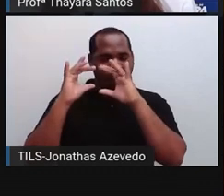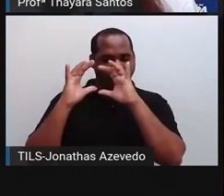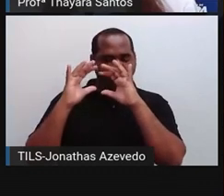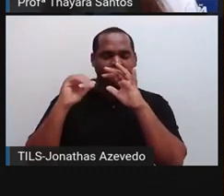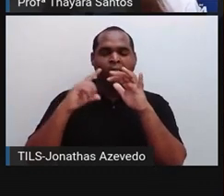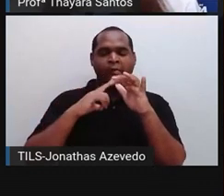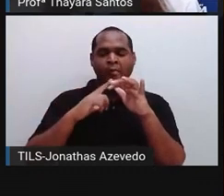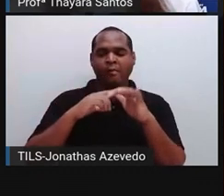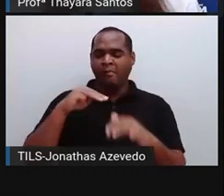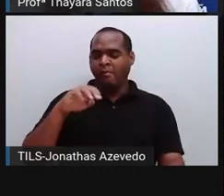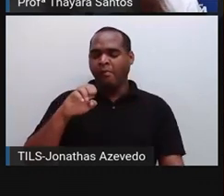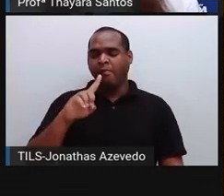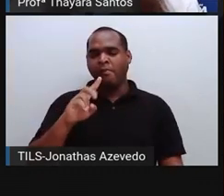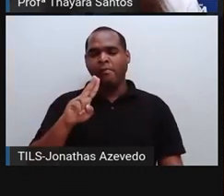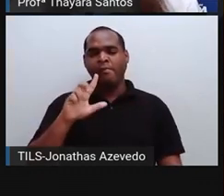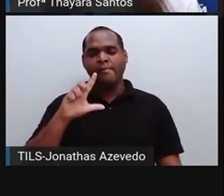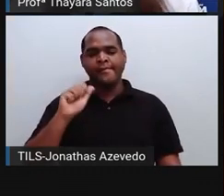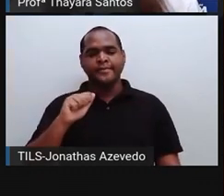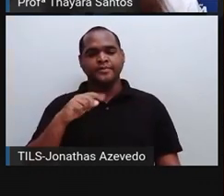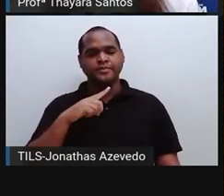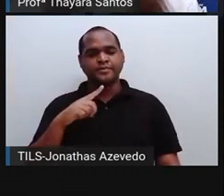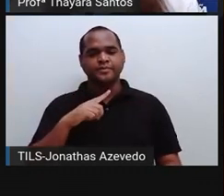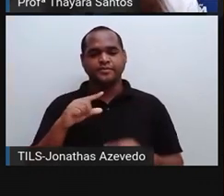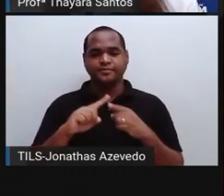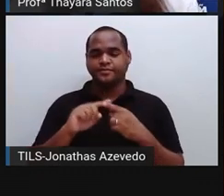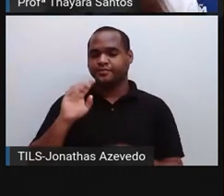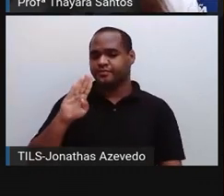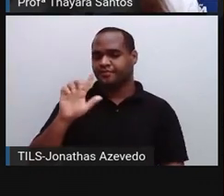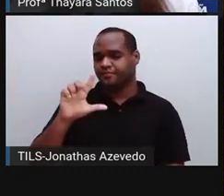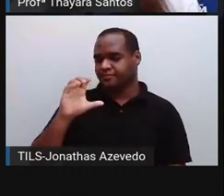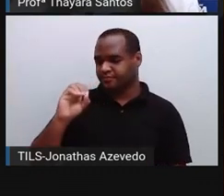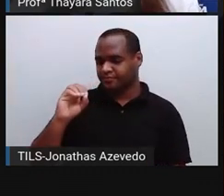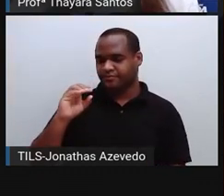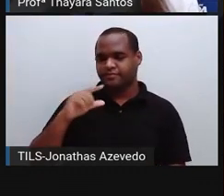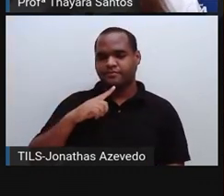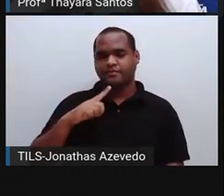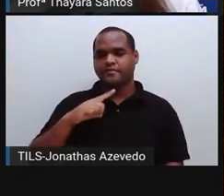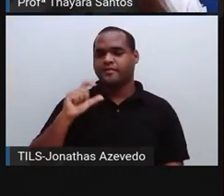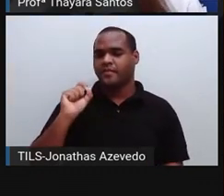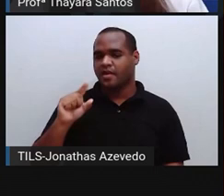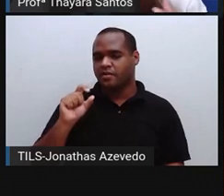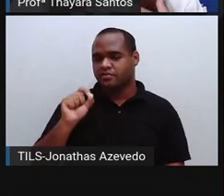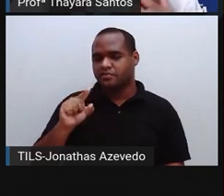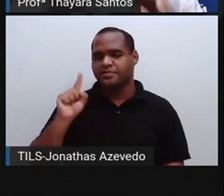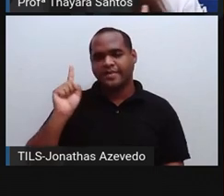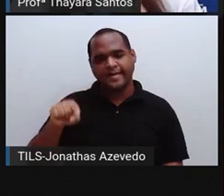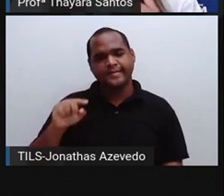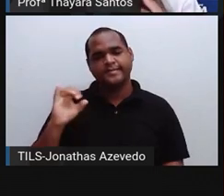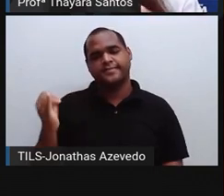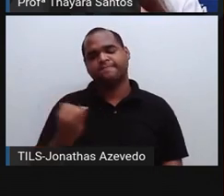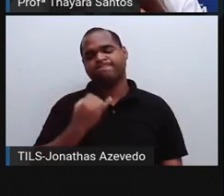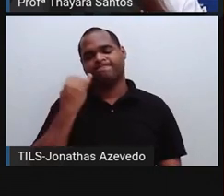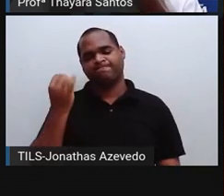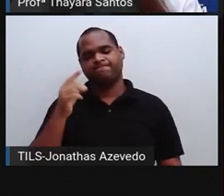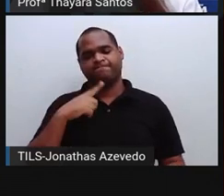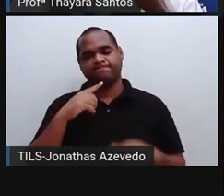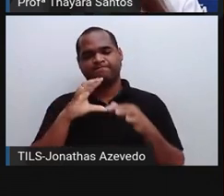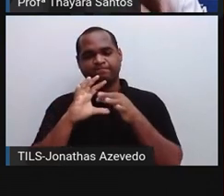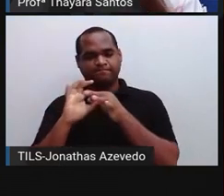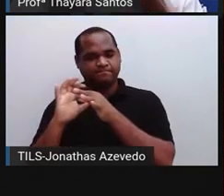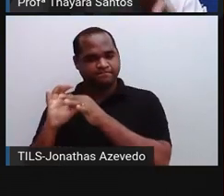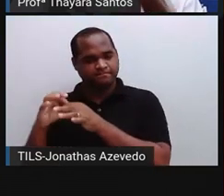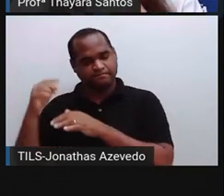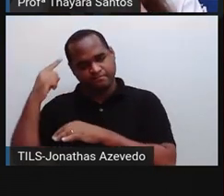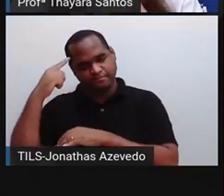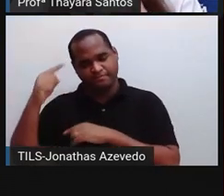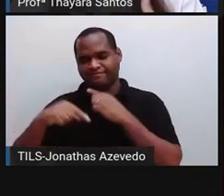nossa medula. A gente tem o bubo, que é essa partezinha, o pequenininho aqui, é responsável por controlar as coisas que